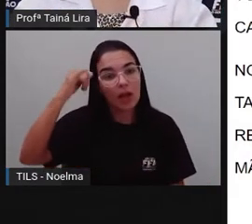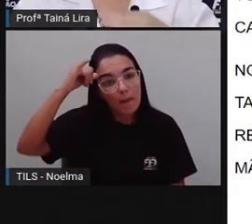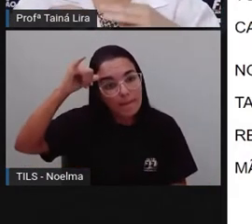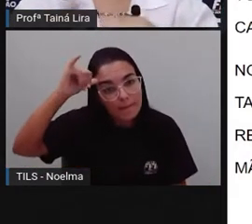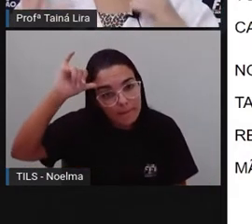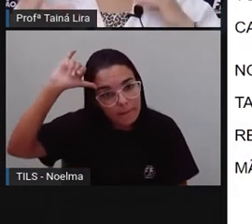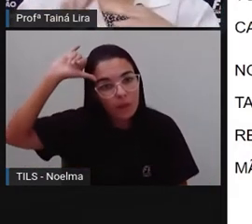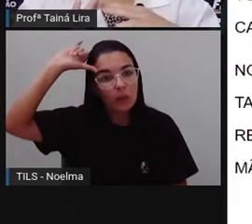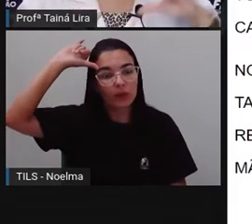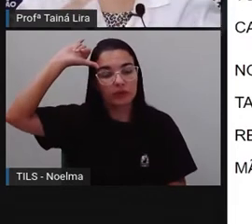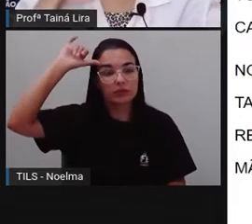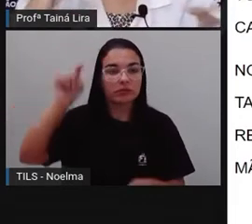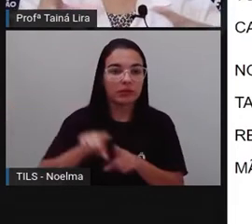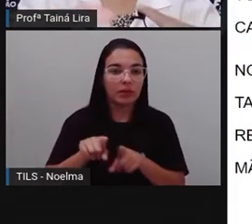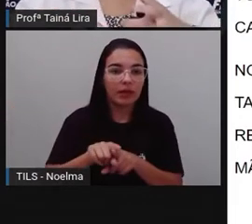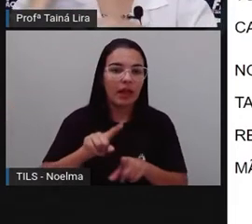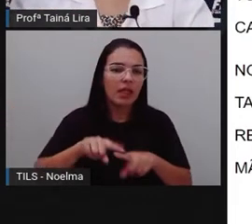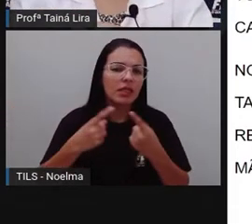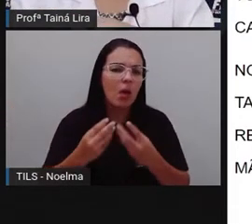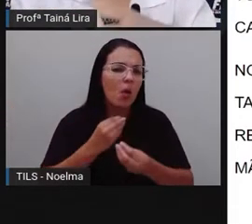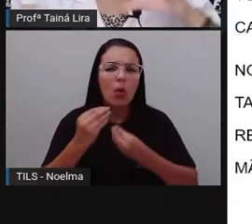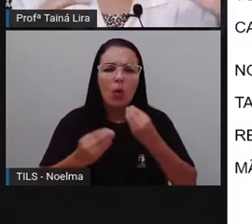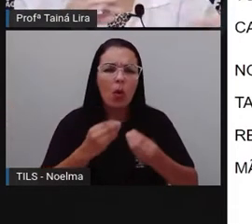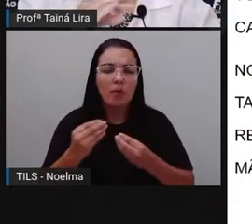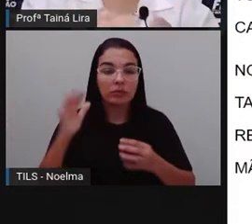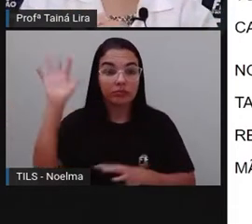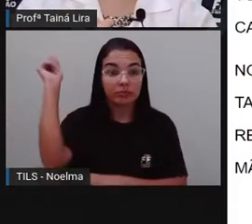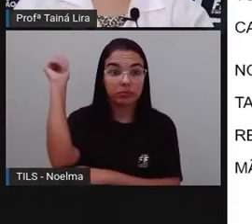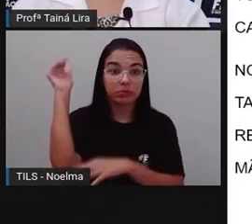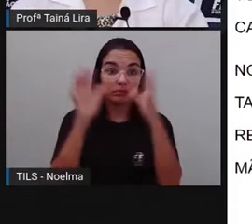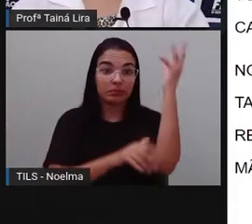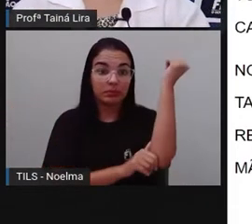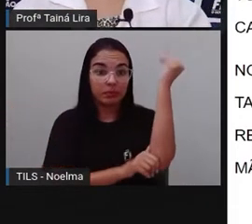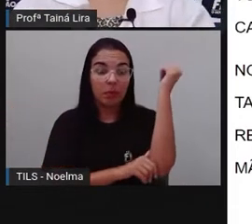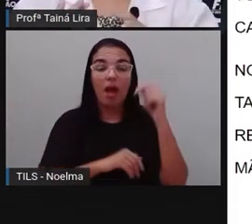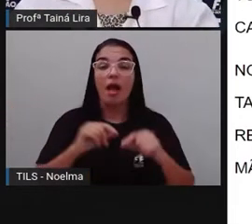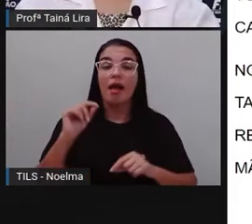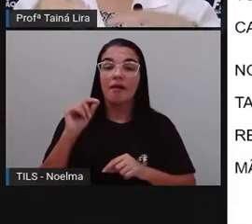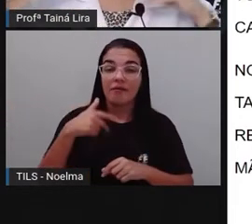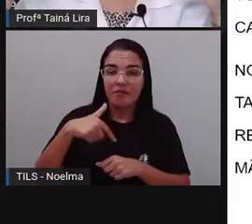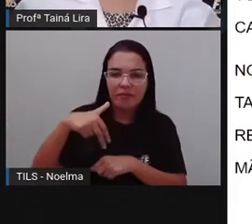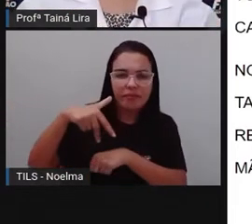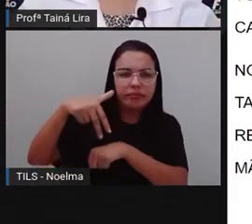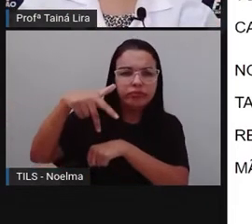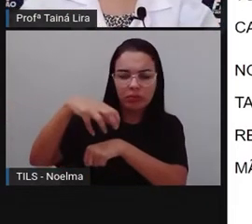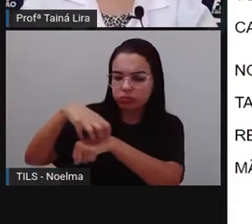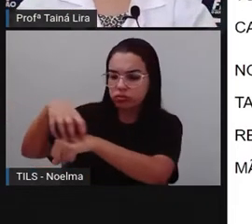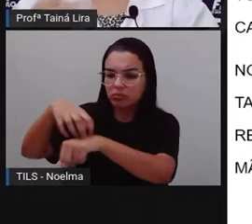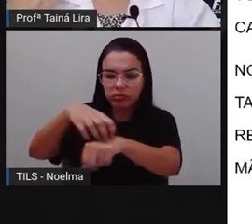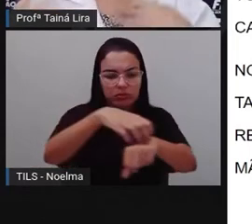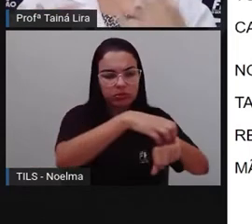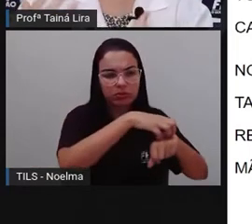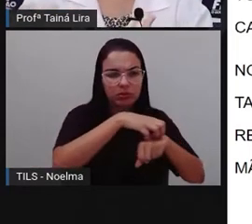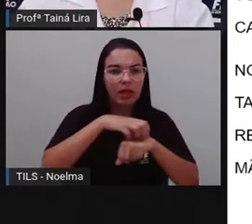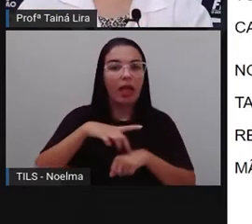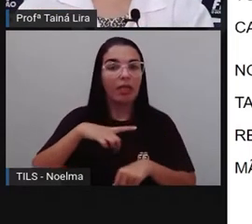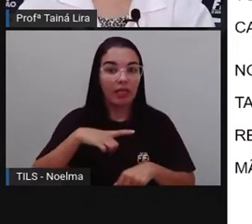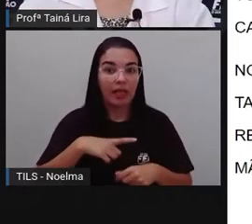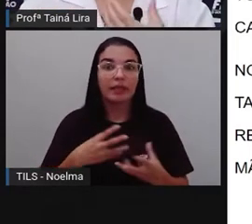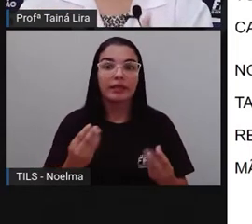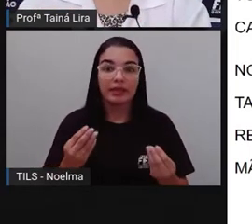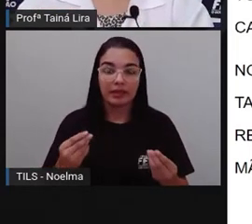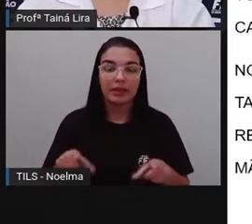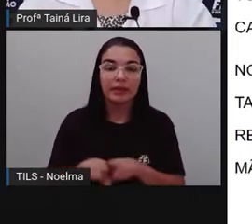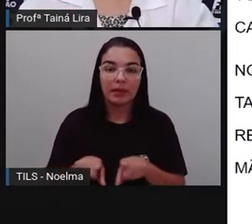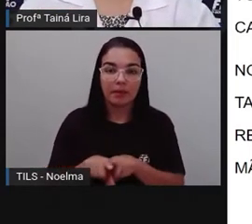ciganos, como eles andam, né? Eles vão para diversos lugares, então eles têm traços também de várias culturas,